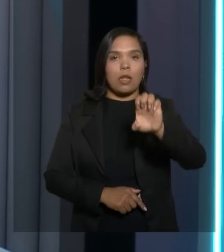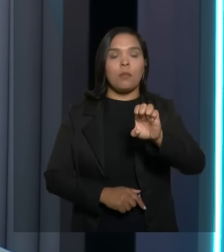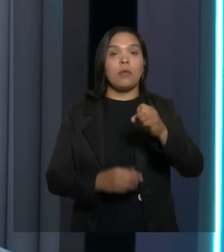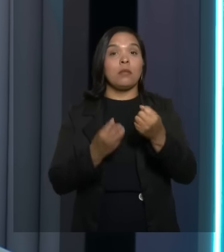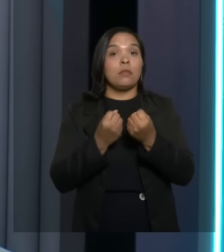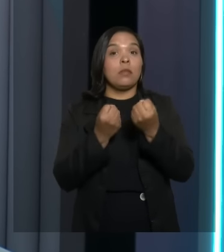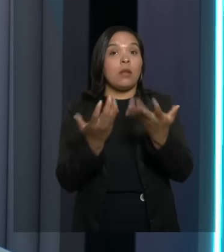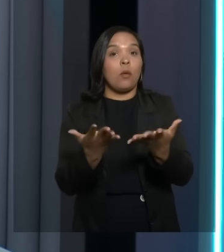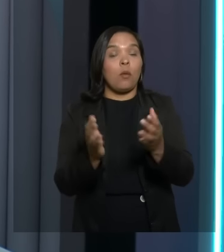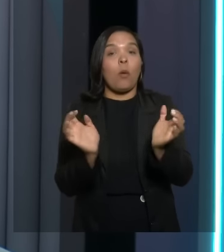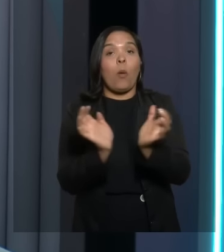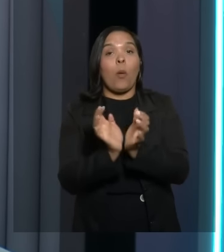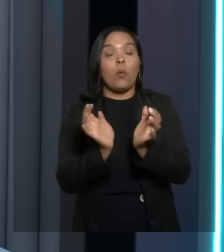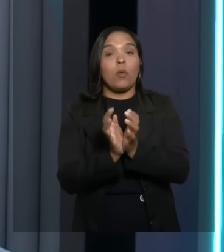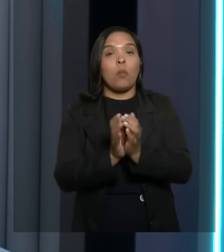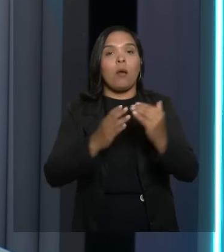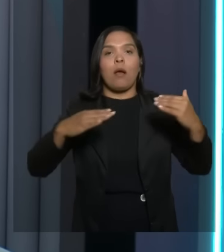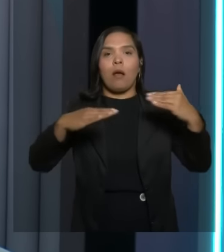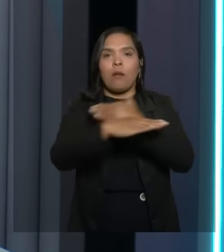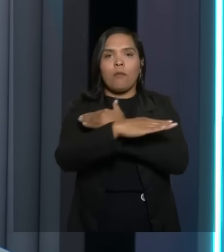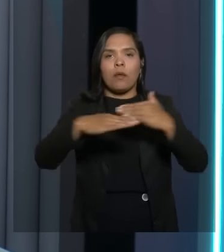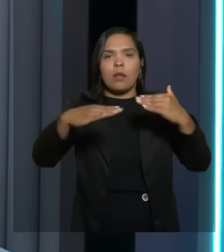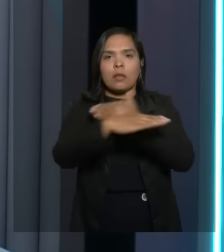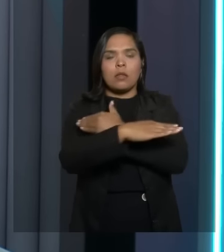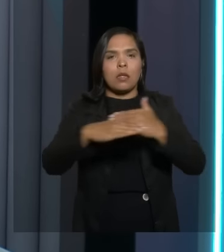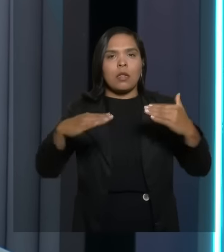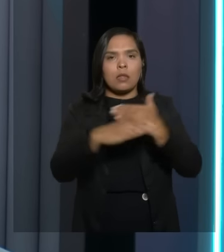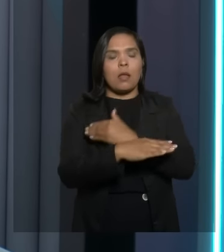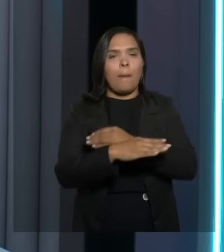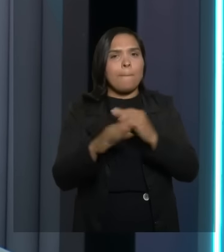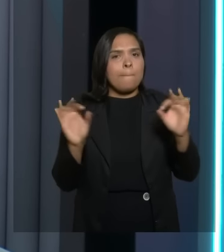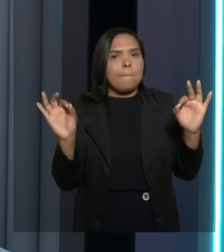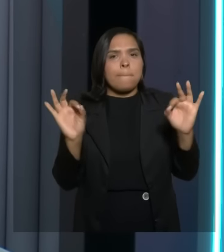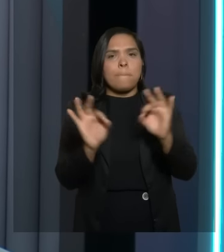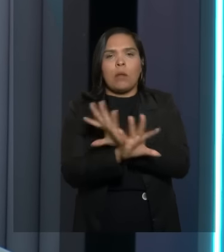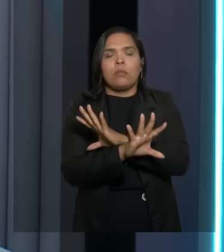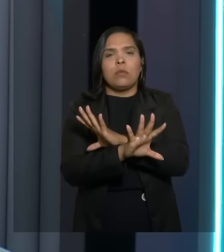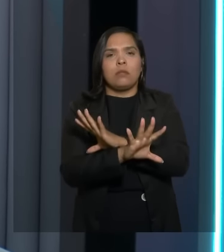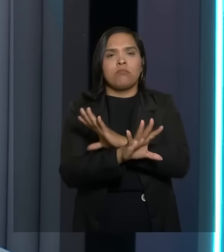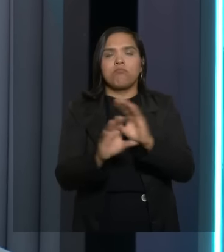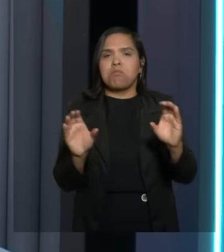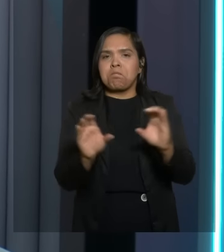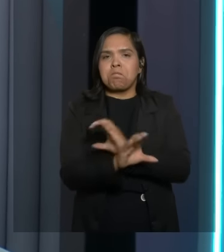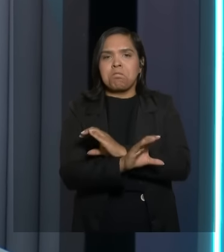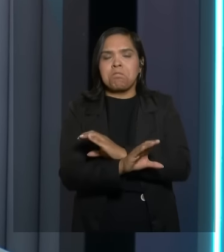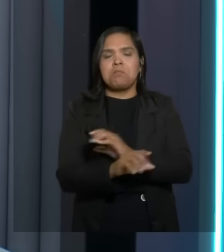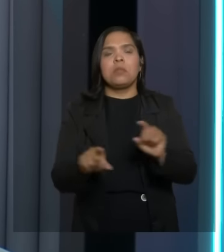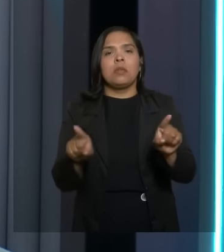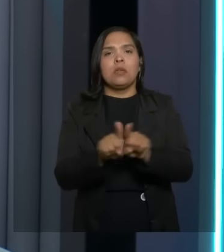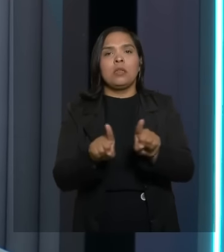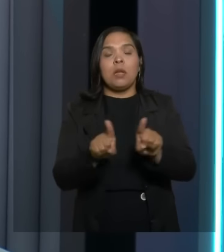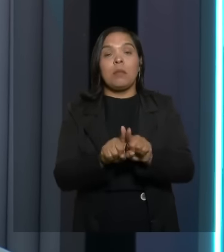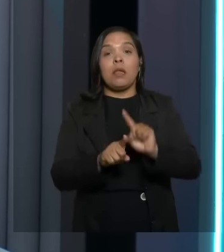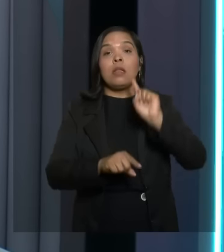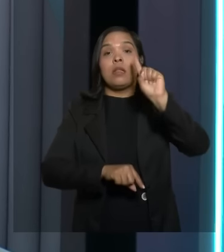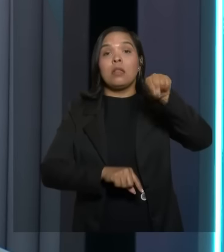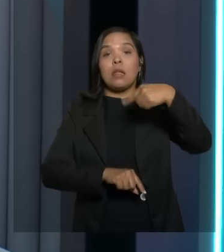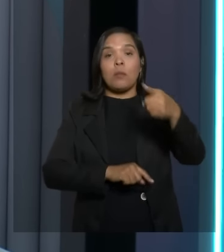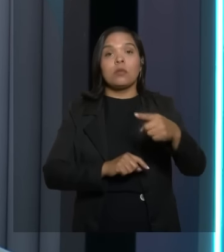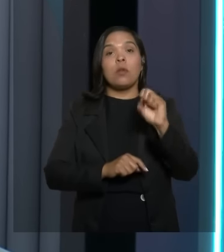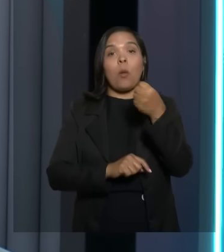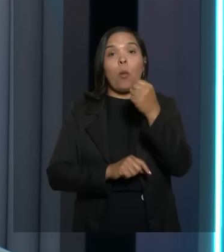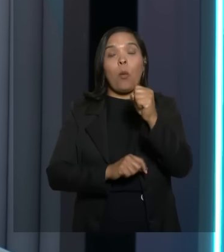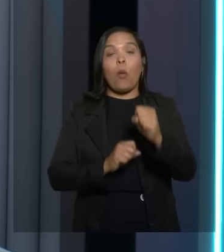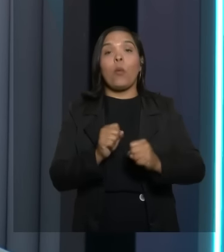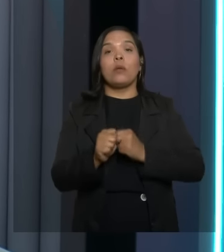uma avenida perimetral praticamente concluída e, passado oito anos, oito